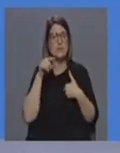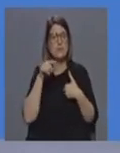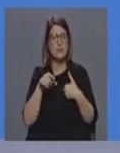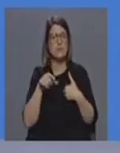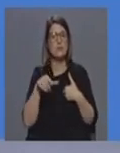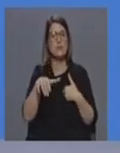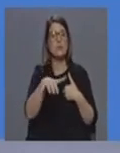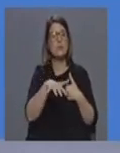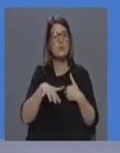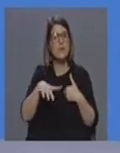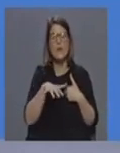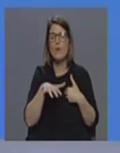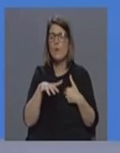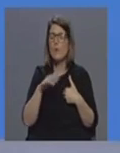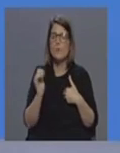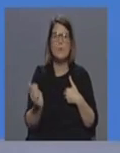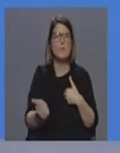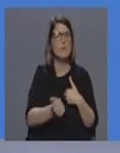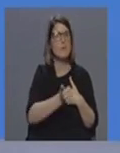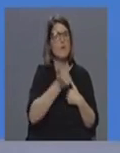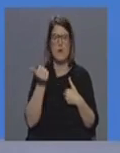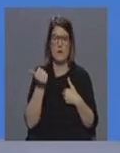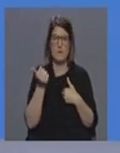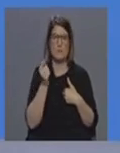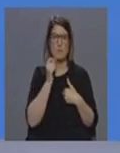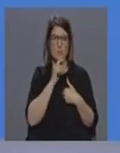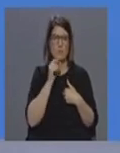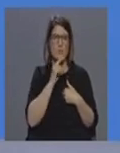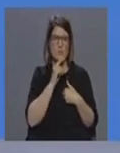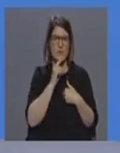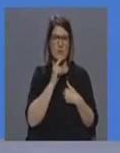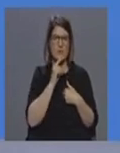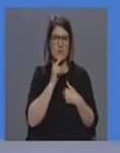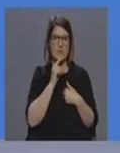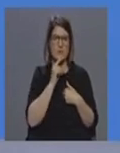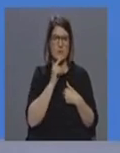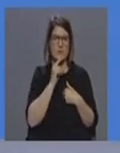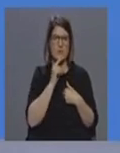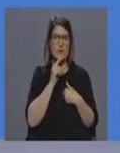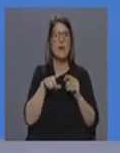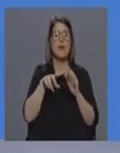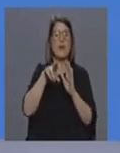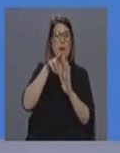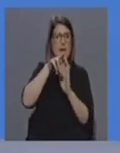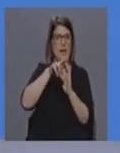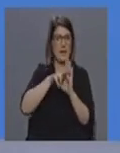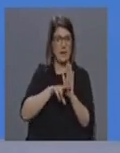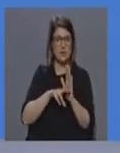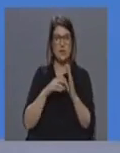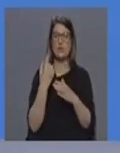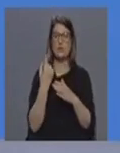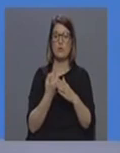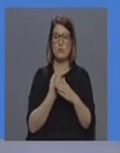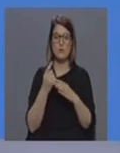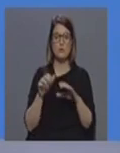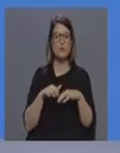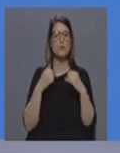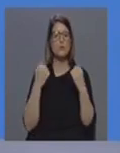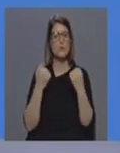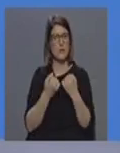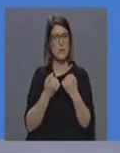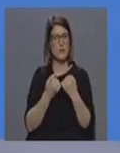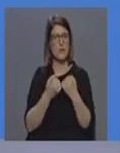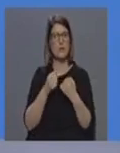o mais eficaz possível e que sigam as regras de isolamento social e de